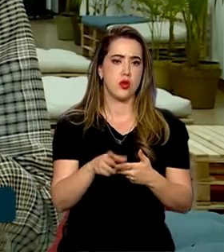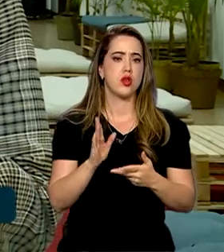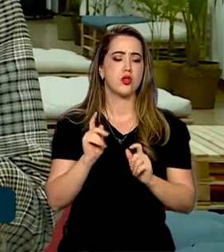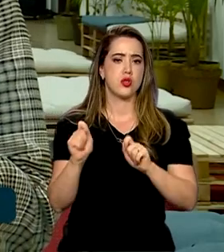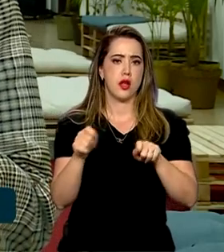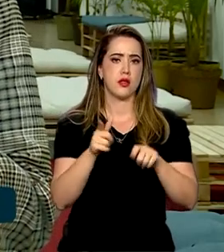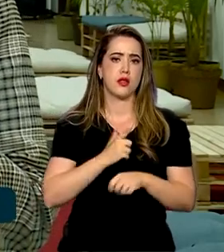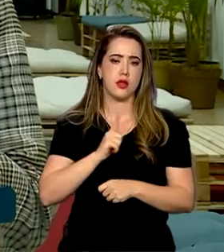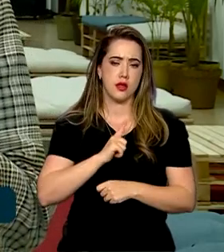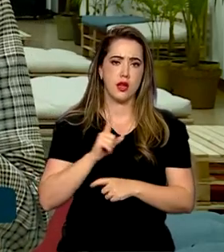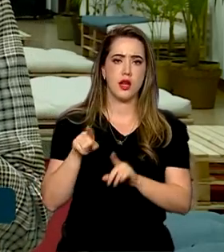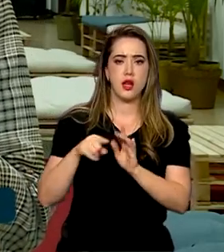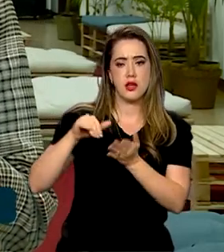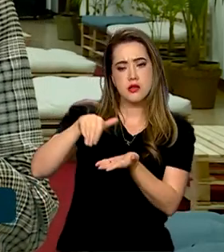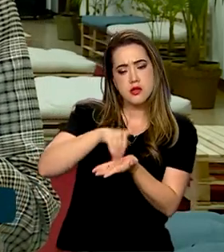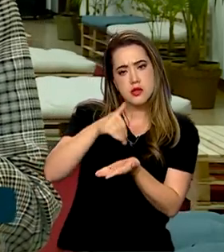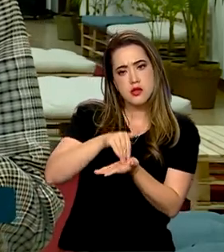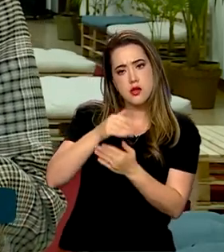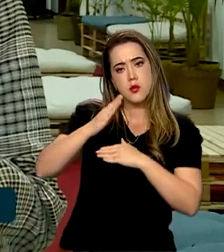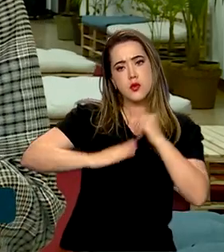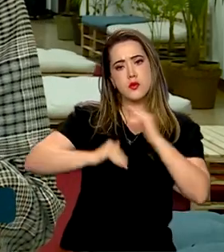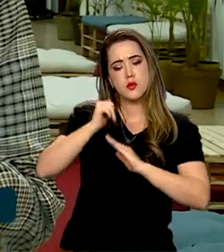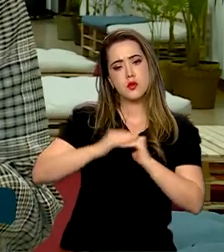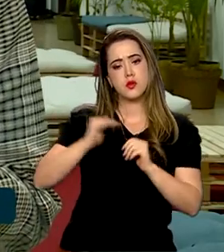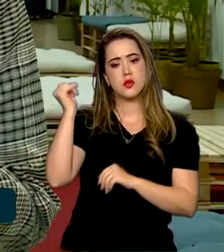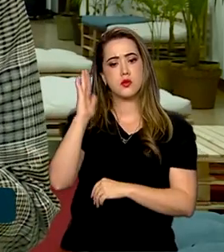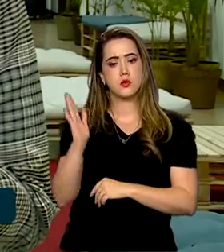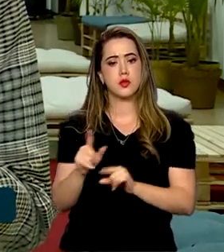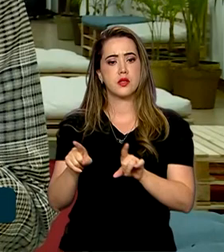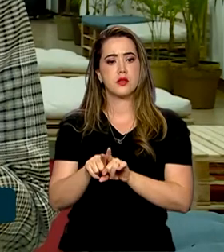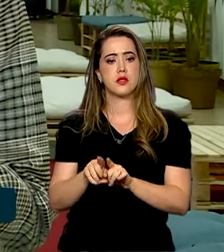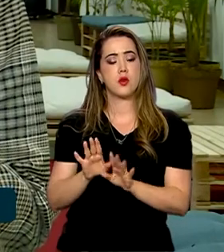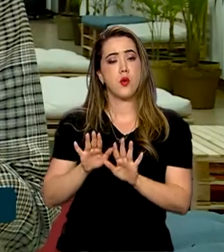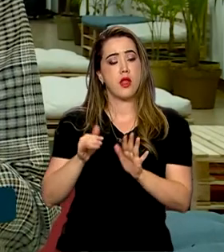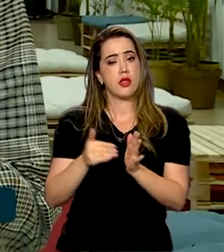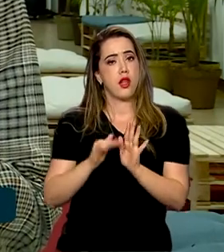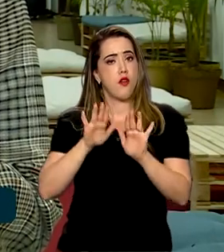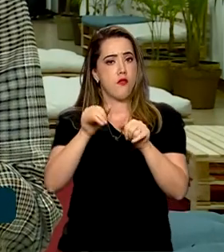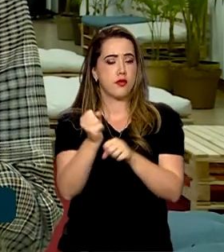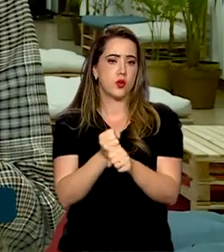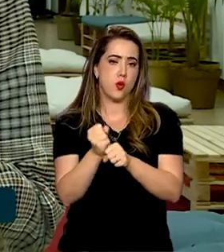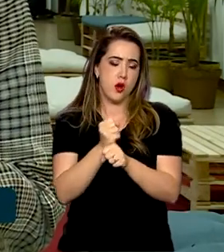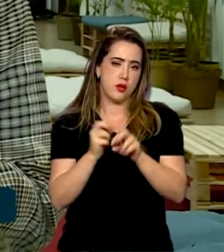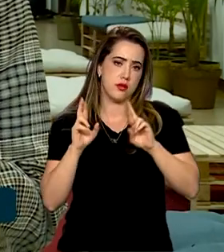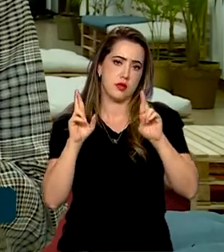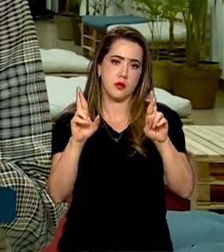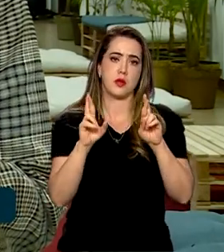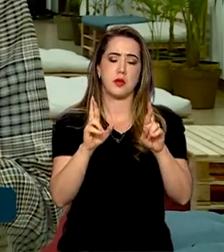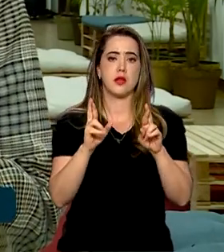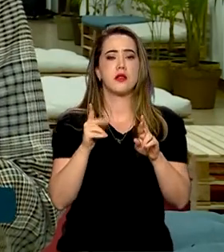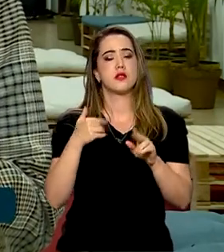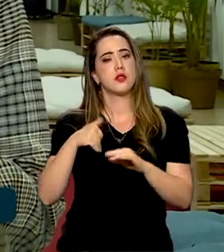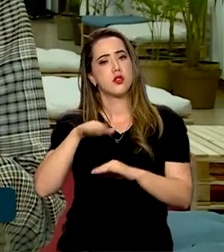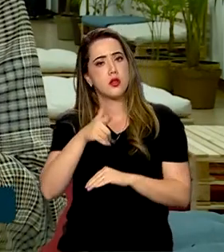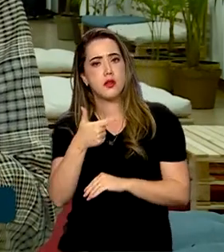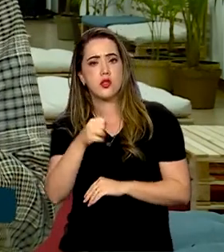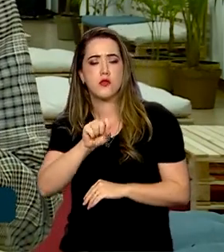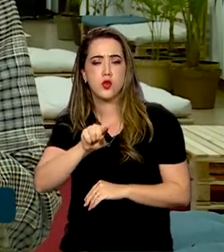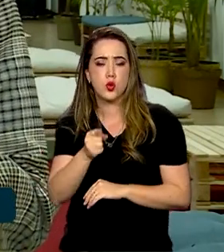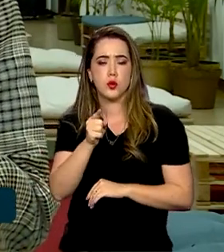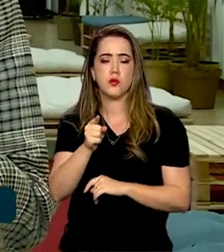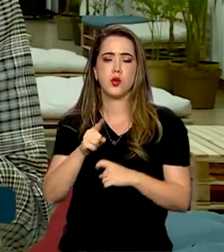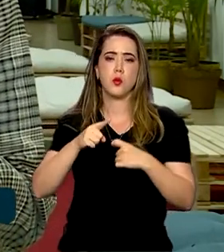possuem registro profissional no Brasil. Até o fim do ano, então, a expectativa é ter mais de 28 mil médicos